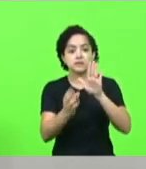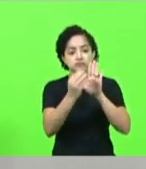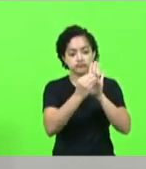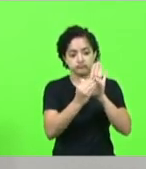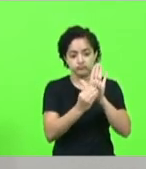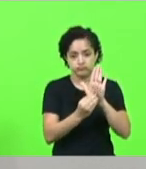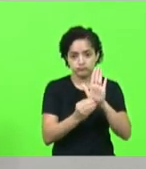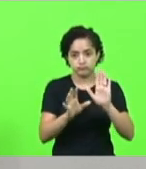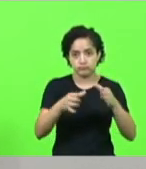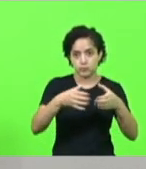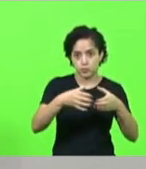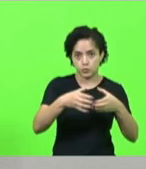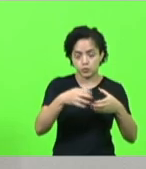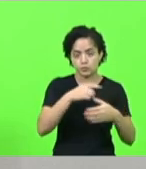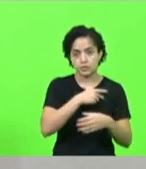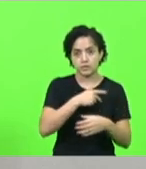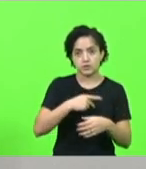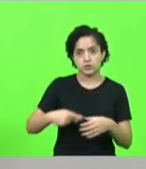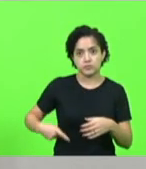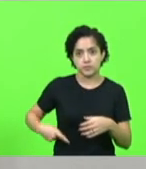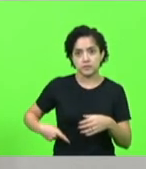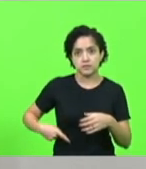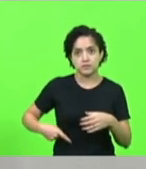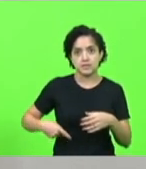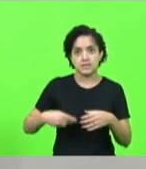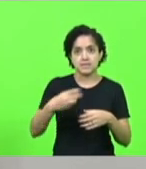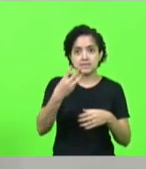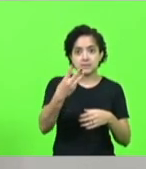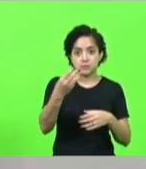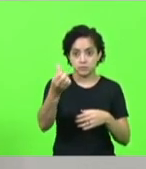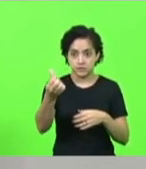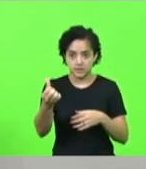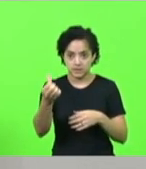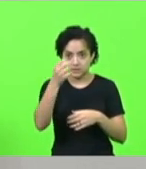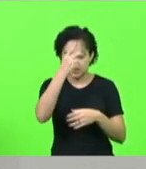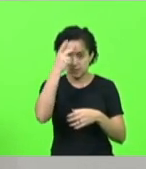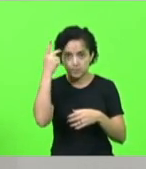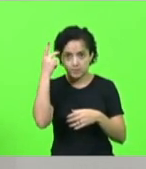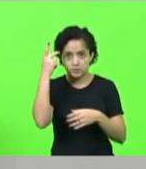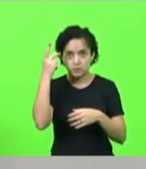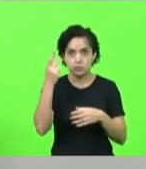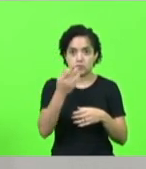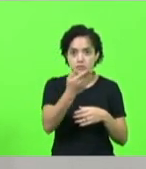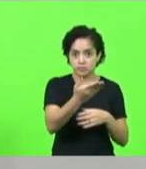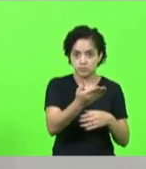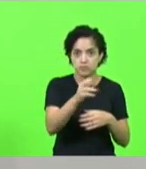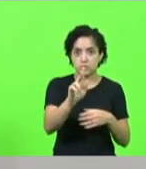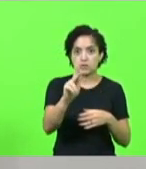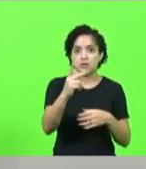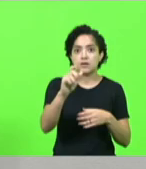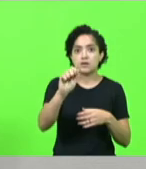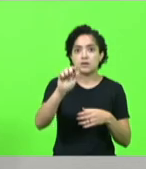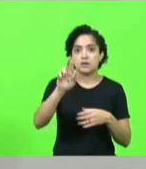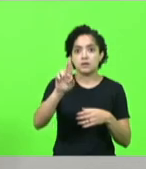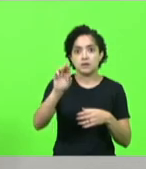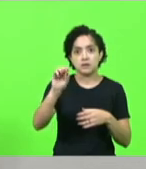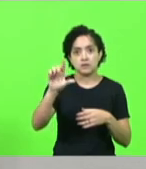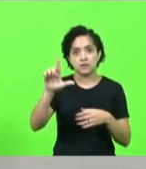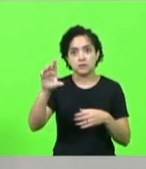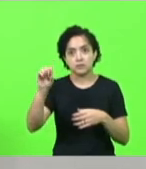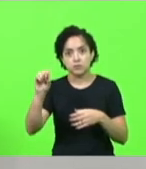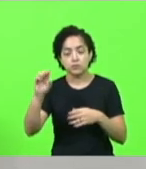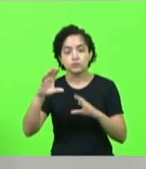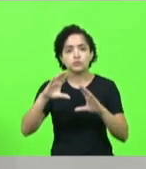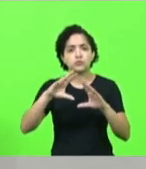presidindo são 36 pessoas como o Haroldo como o Salomão de todo o estado